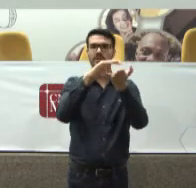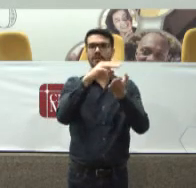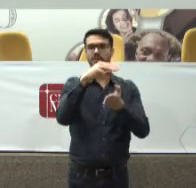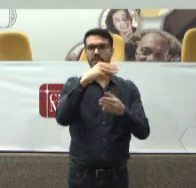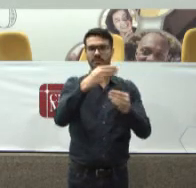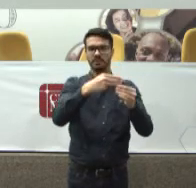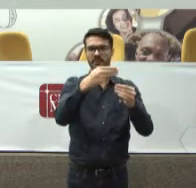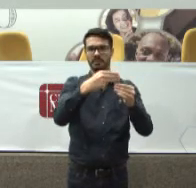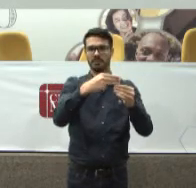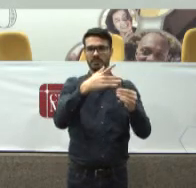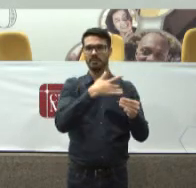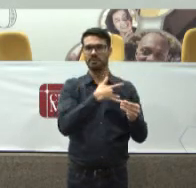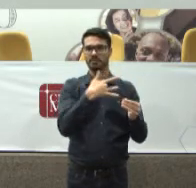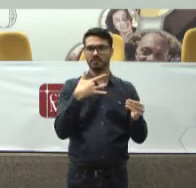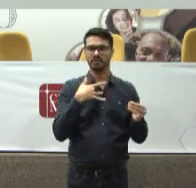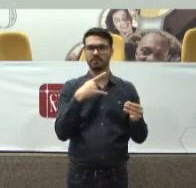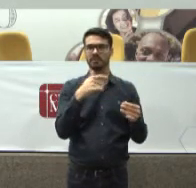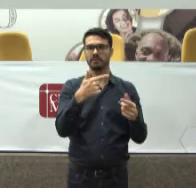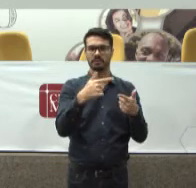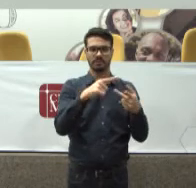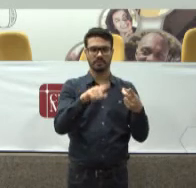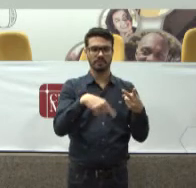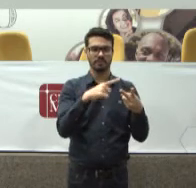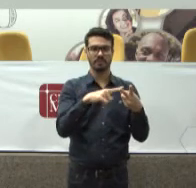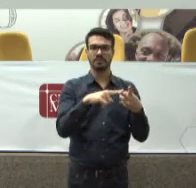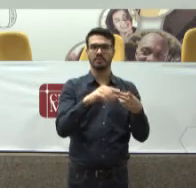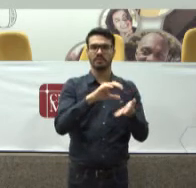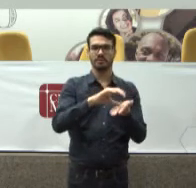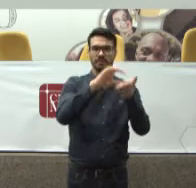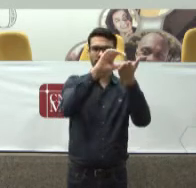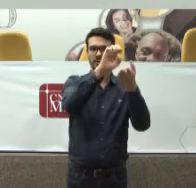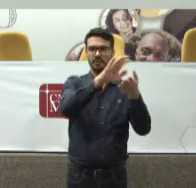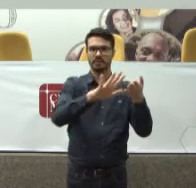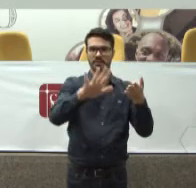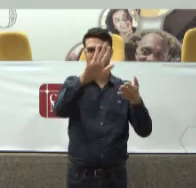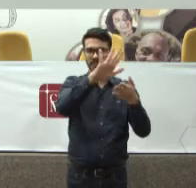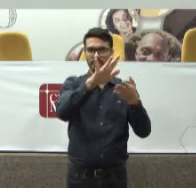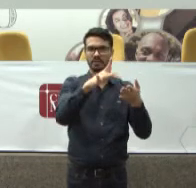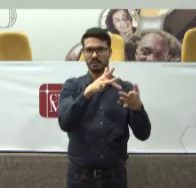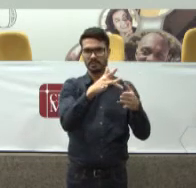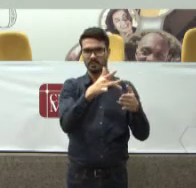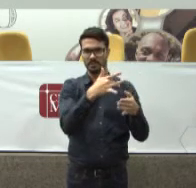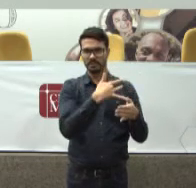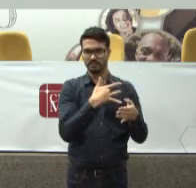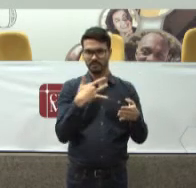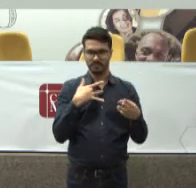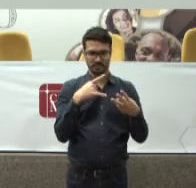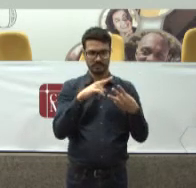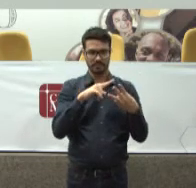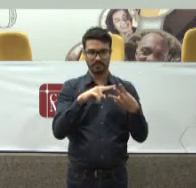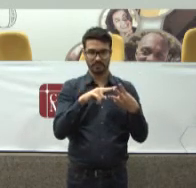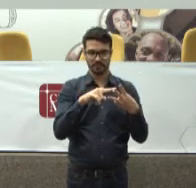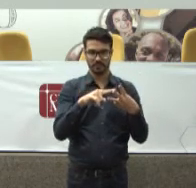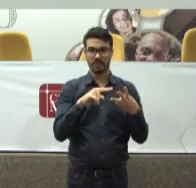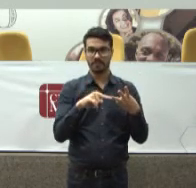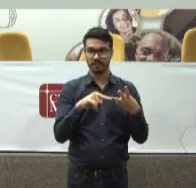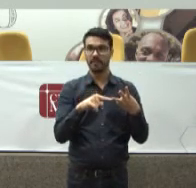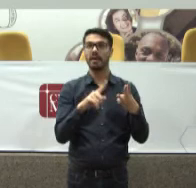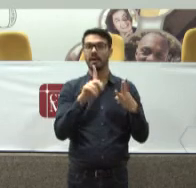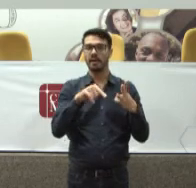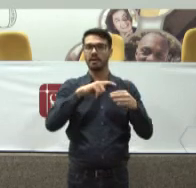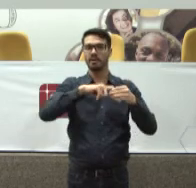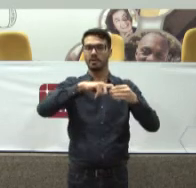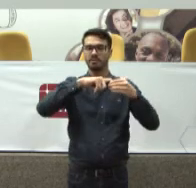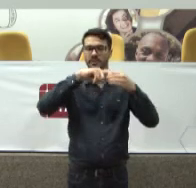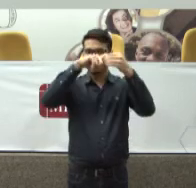E em segundo lugar Com o Conselho Estadual de Saúde Depois dessa parceria feita Você tem que abrir parcerias Com os